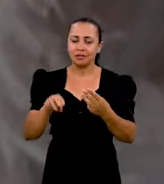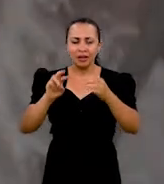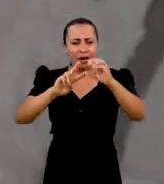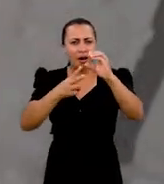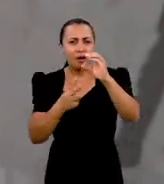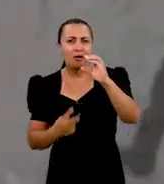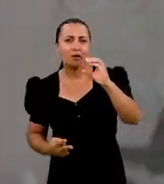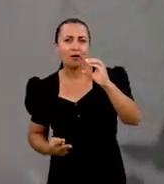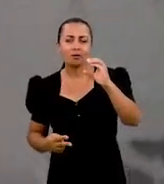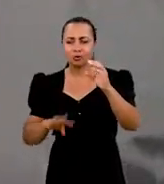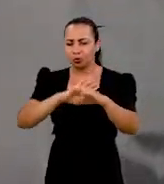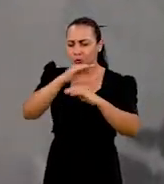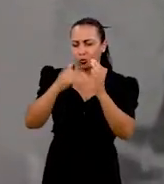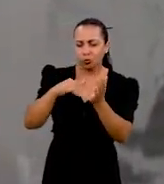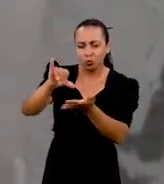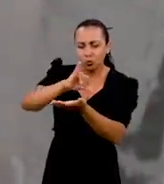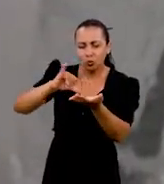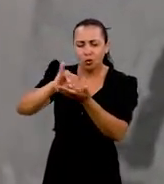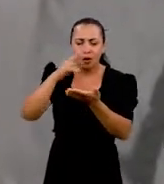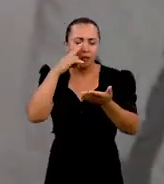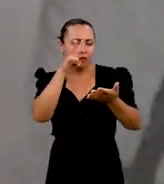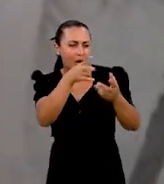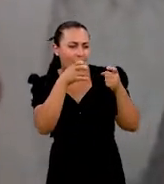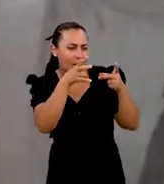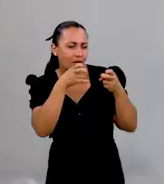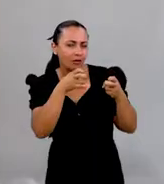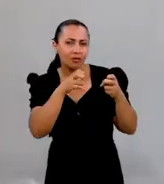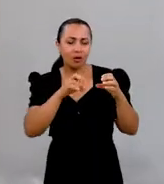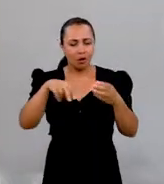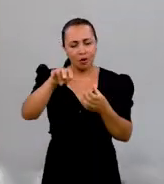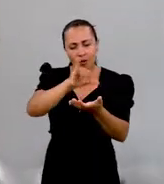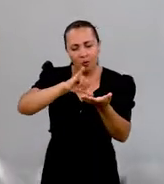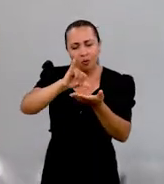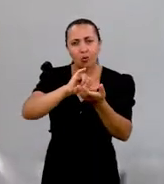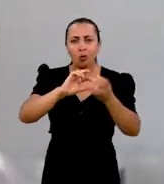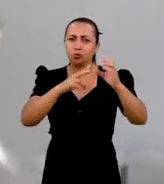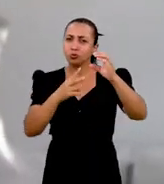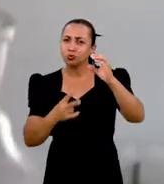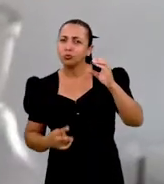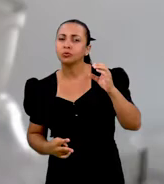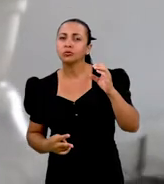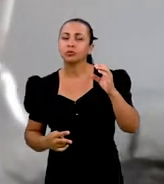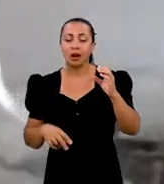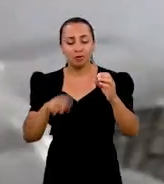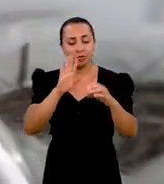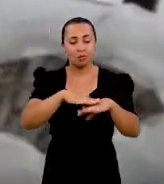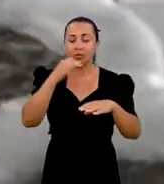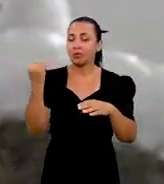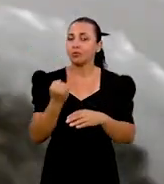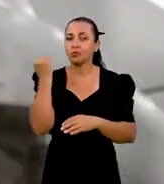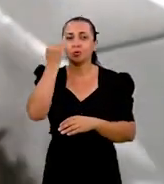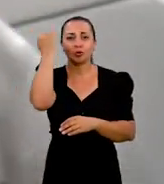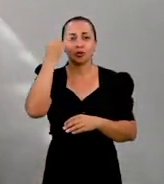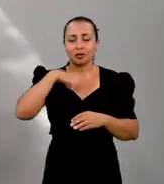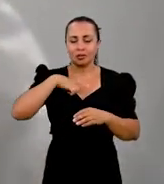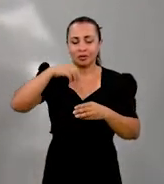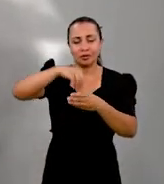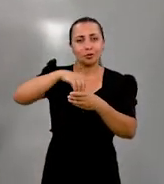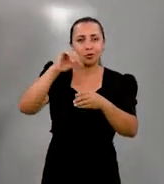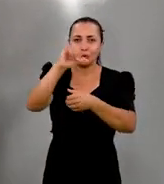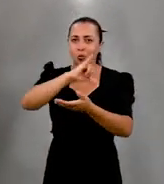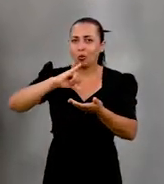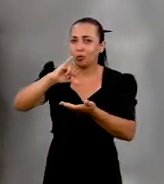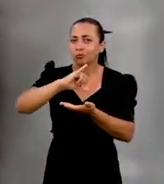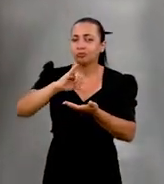cromatografia do óleo, é onde a gente vê toda a composição química do óleo. A gente vê os principais compostos majoritários do